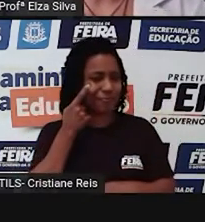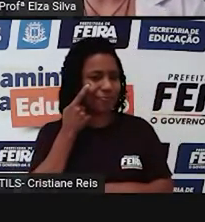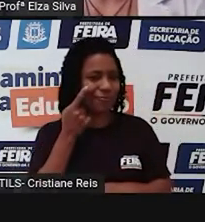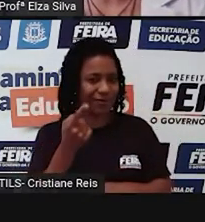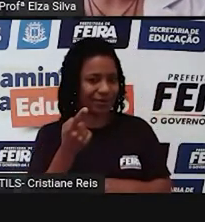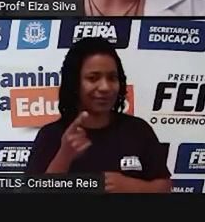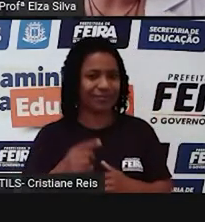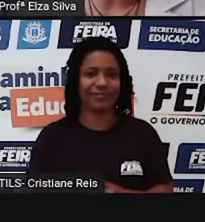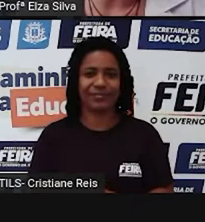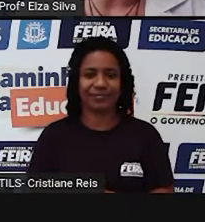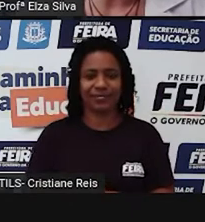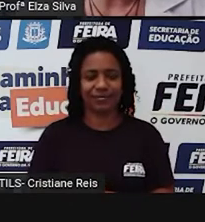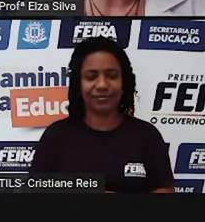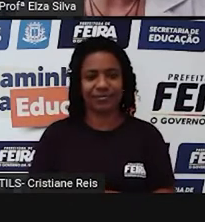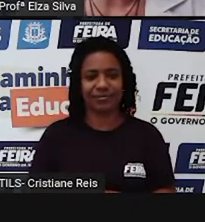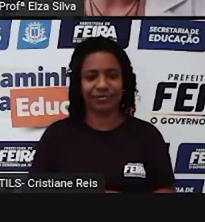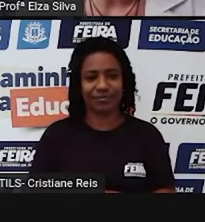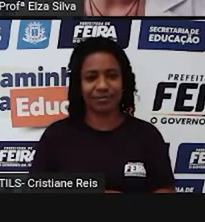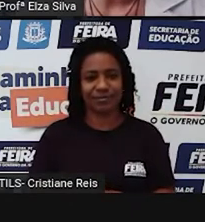comigo através dessa tabela.